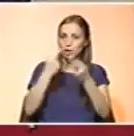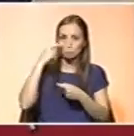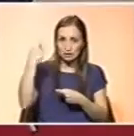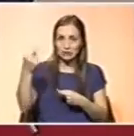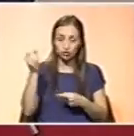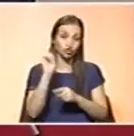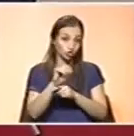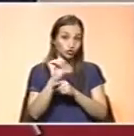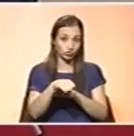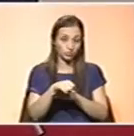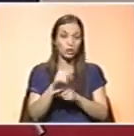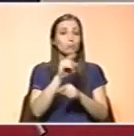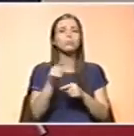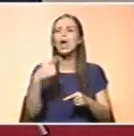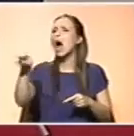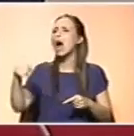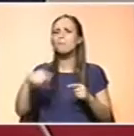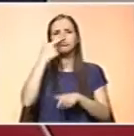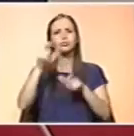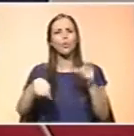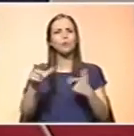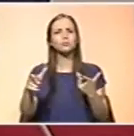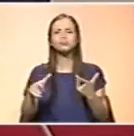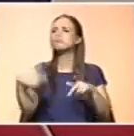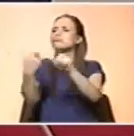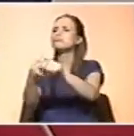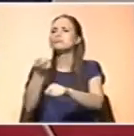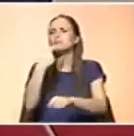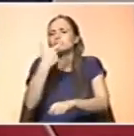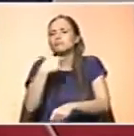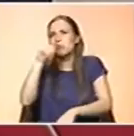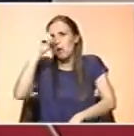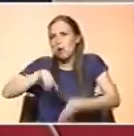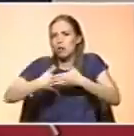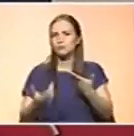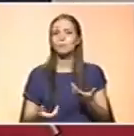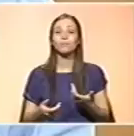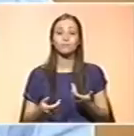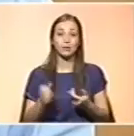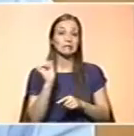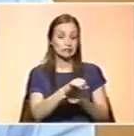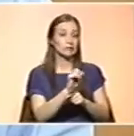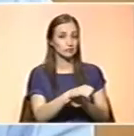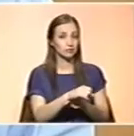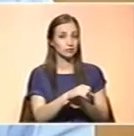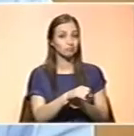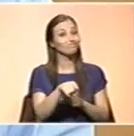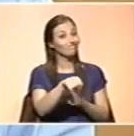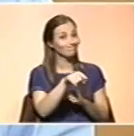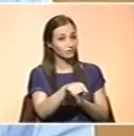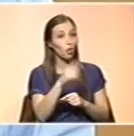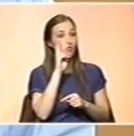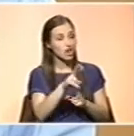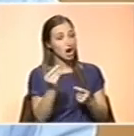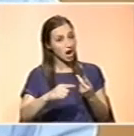há quem os tome um pouco à sorte. Claro. E é o tipo de consumo que vemos hoje em dia.